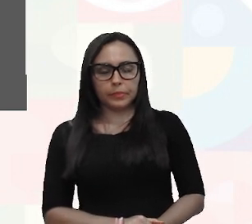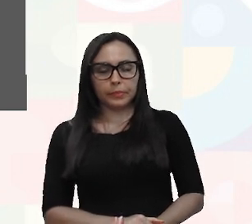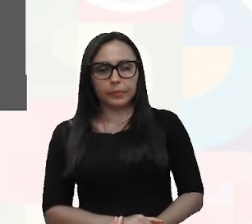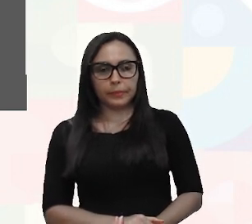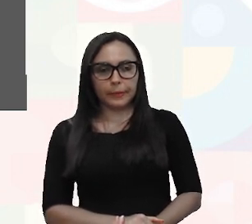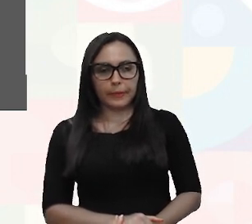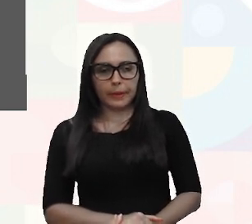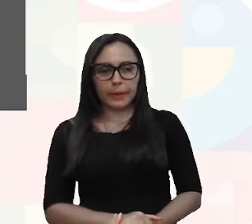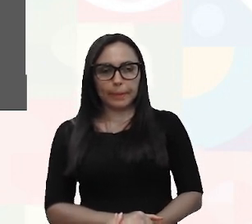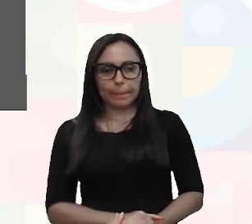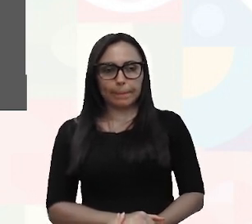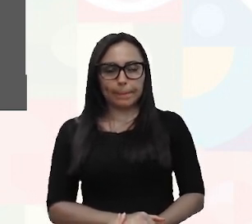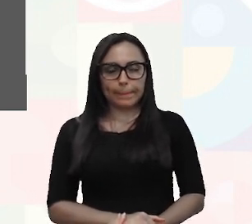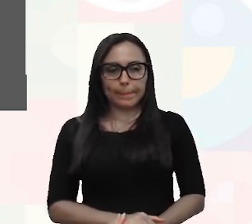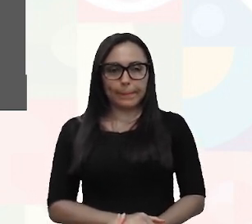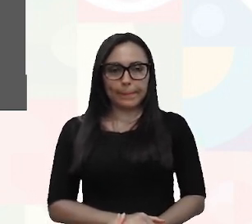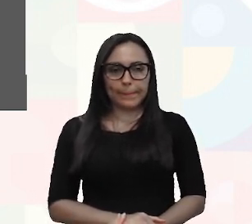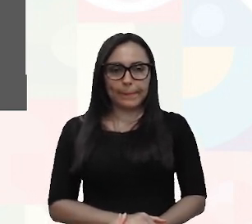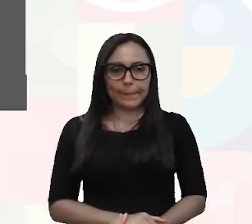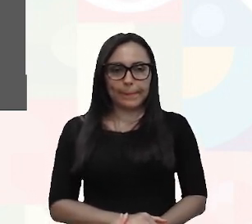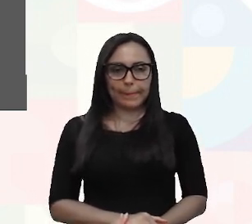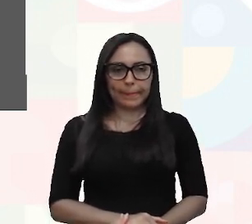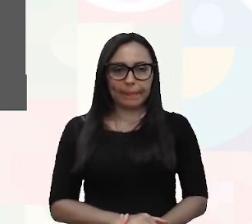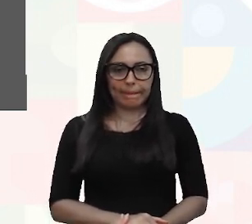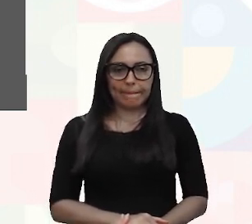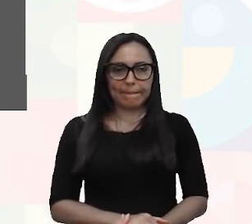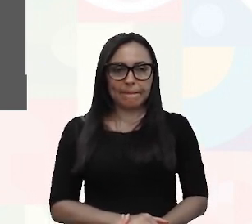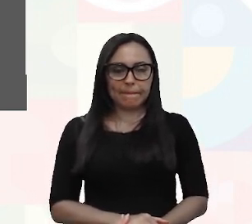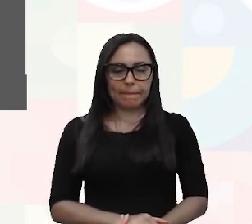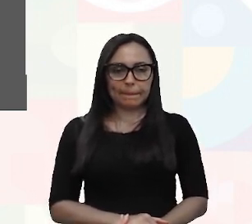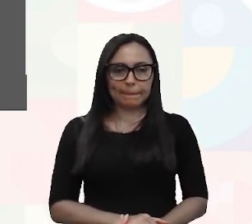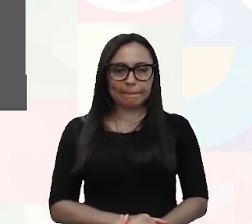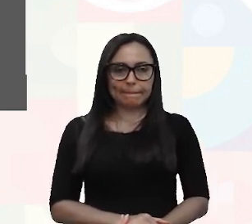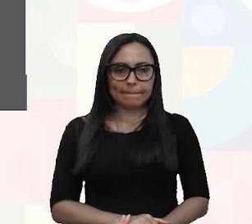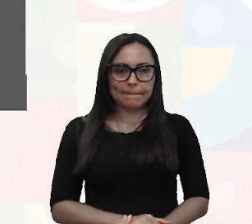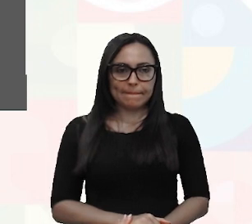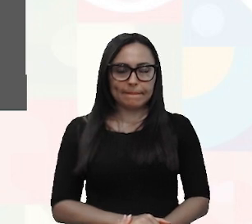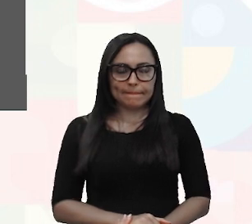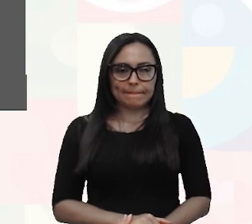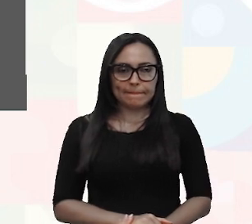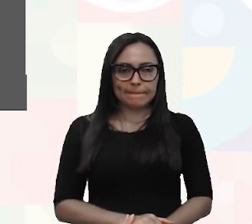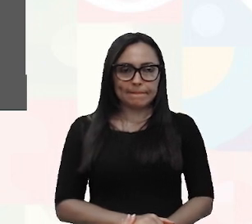grava, vídeo, vídeo-aula.